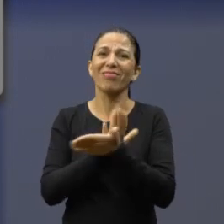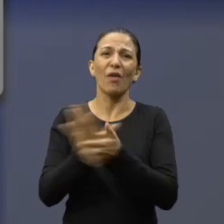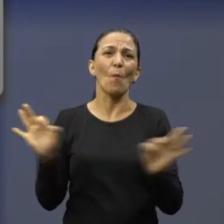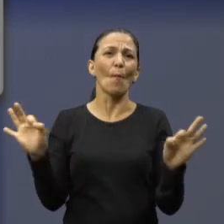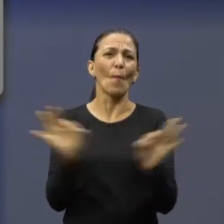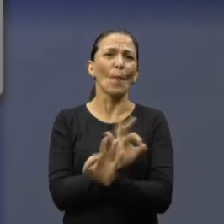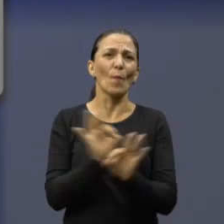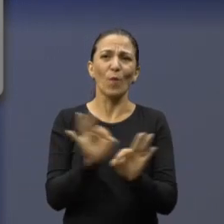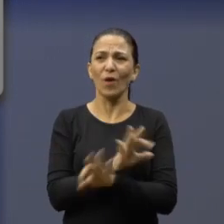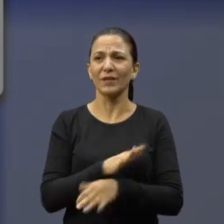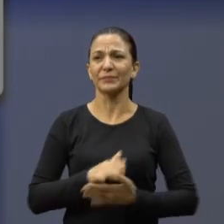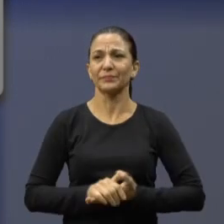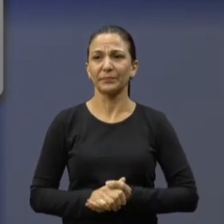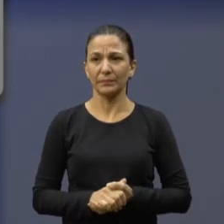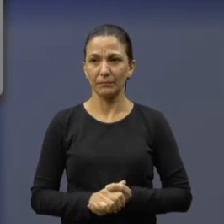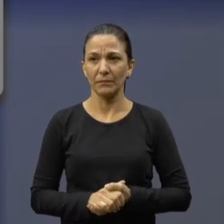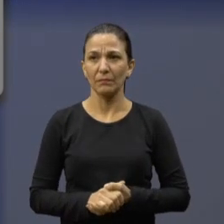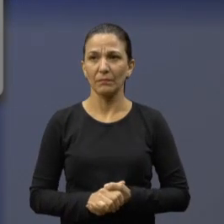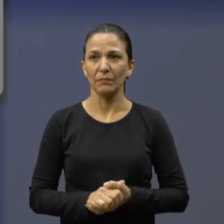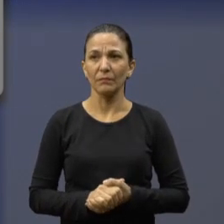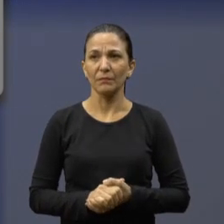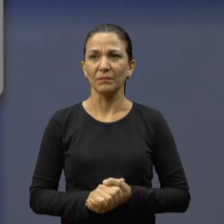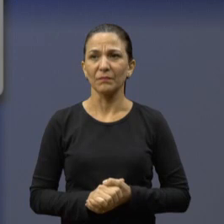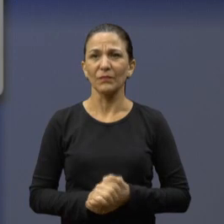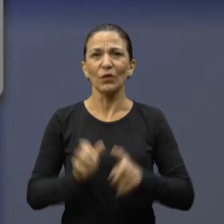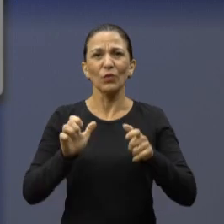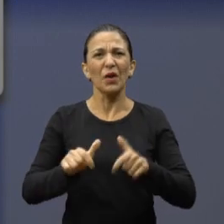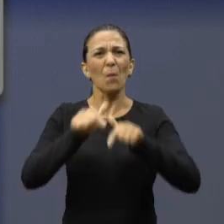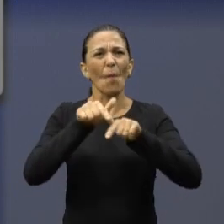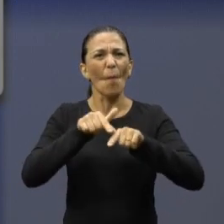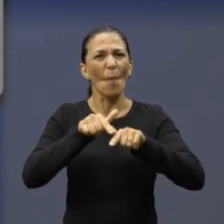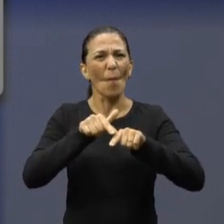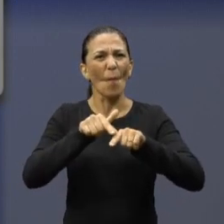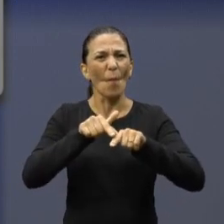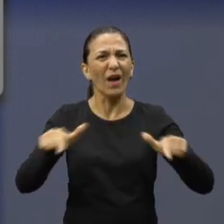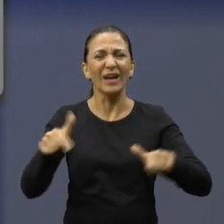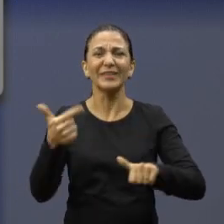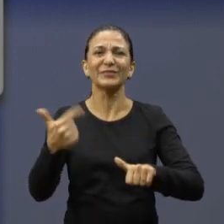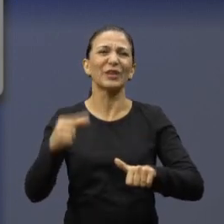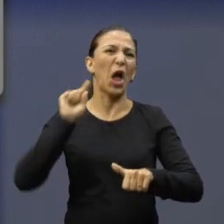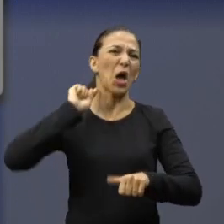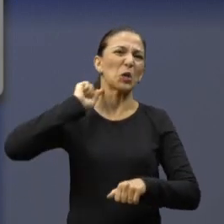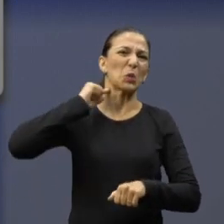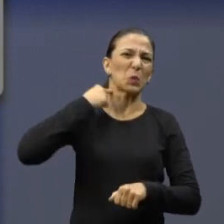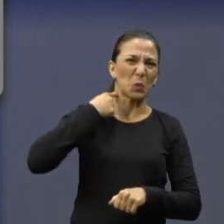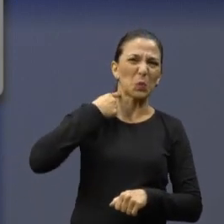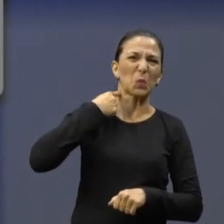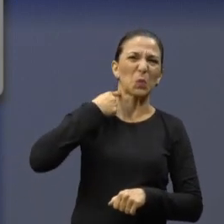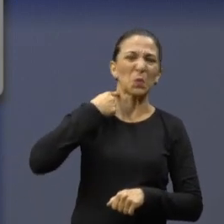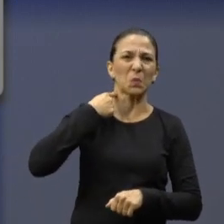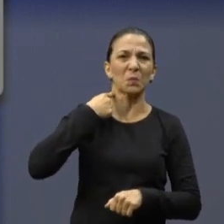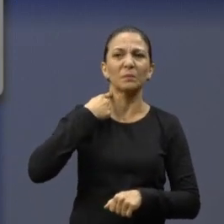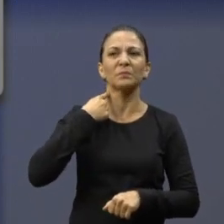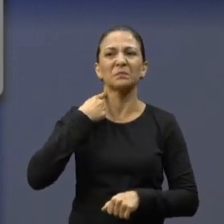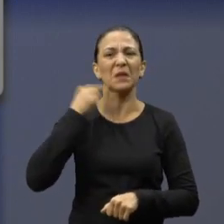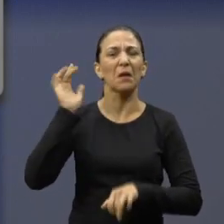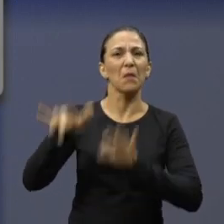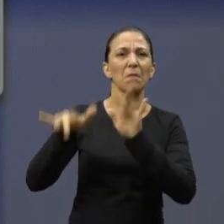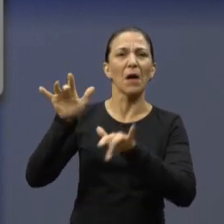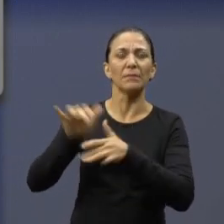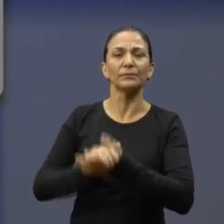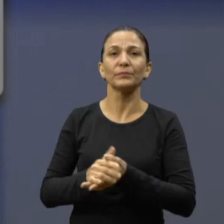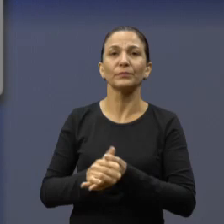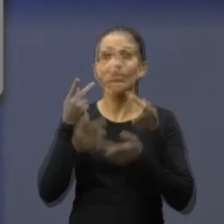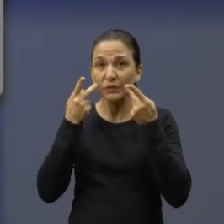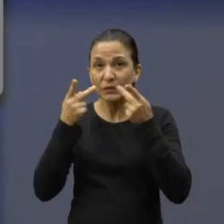um favor. Falta de higiene e limpeza da área externa do teatro. Recentemente estive